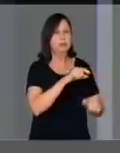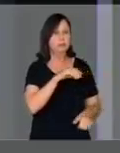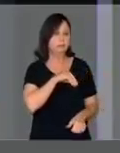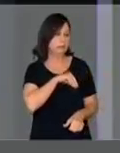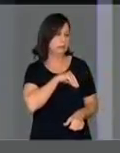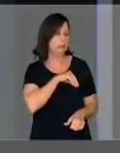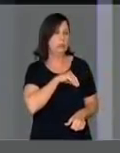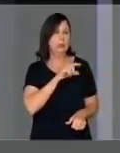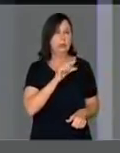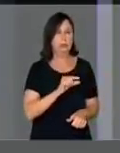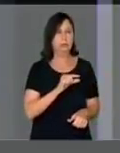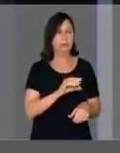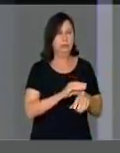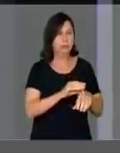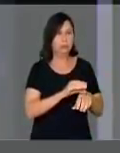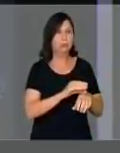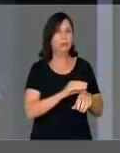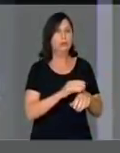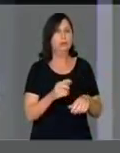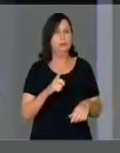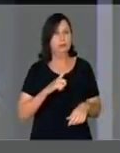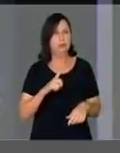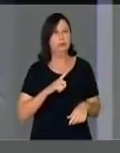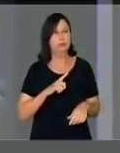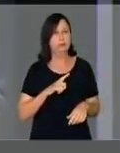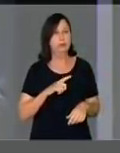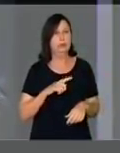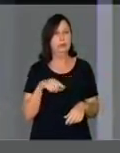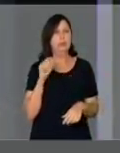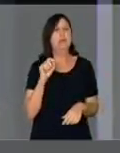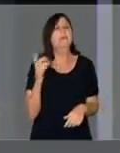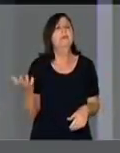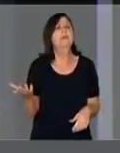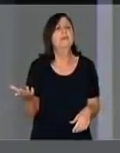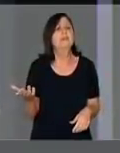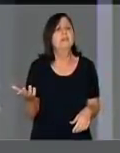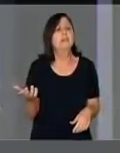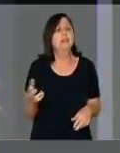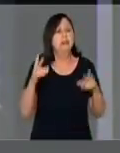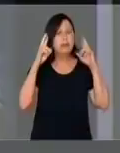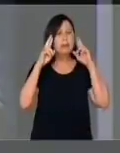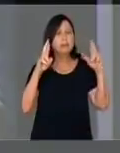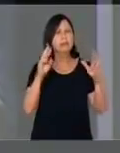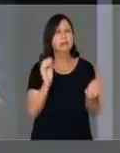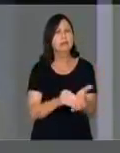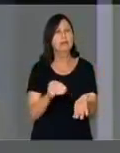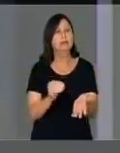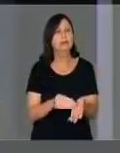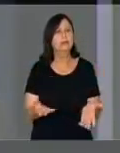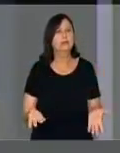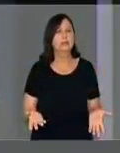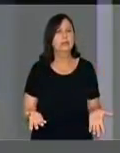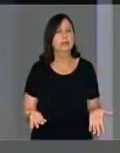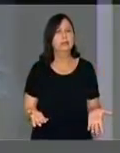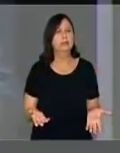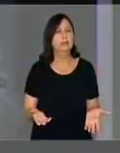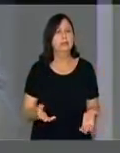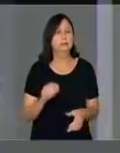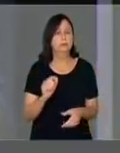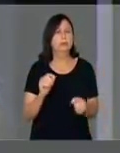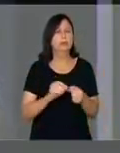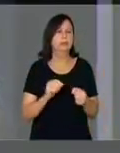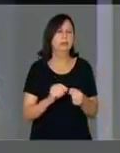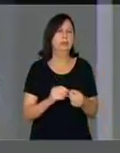é constitucional. Aí vocês vêm pregar aqui o quê? Falta de respeito. É isso que vocês estão